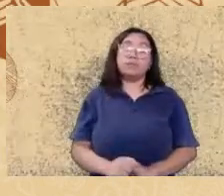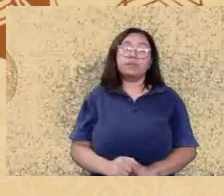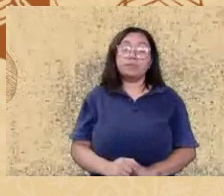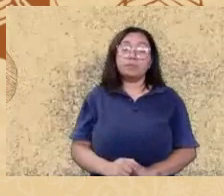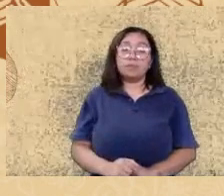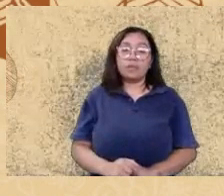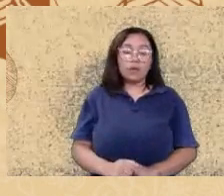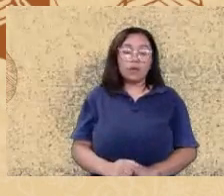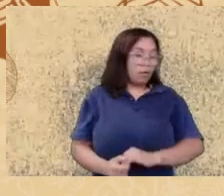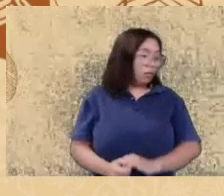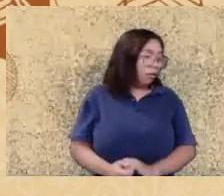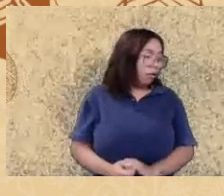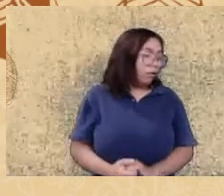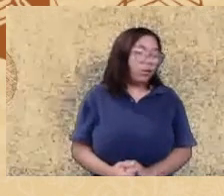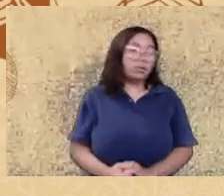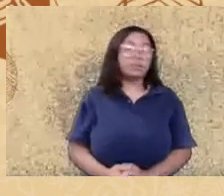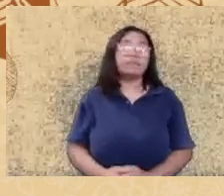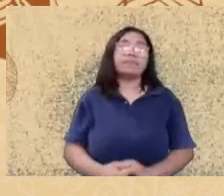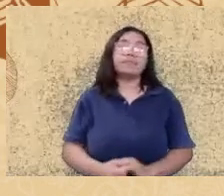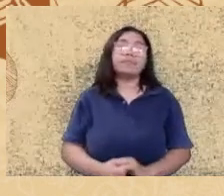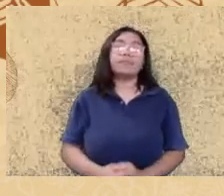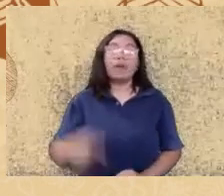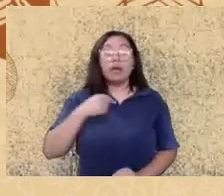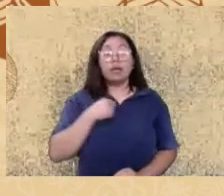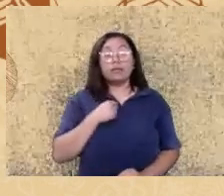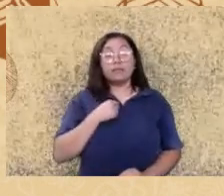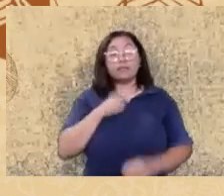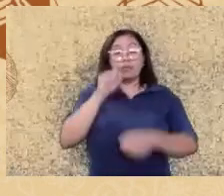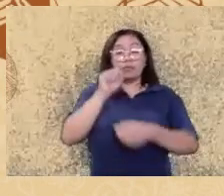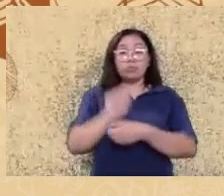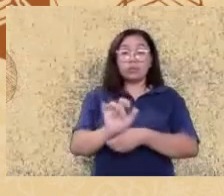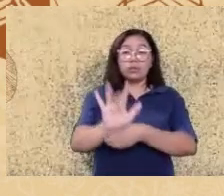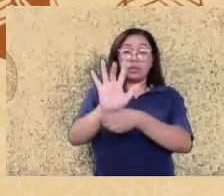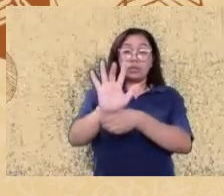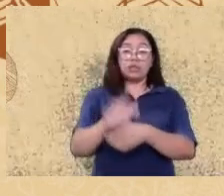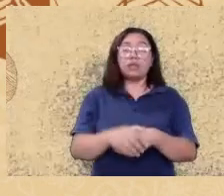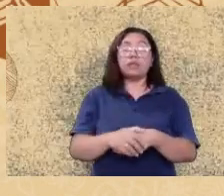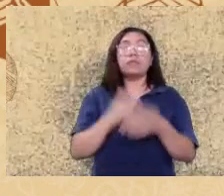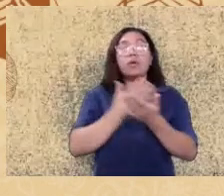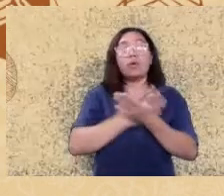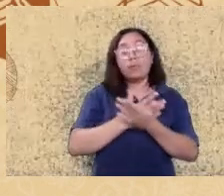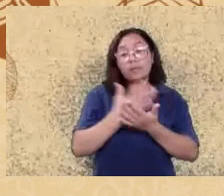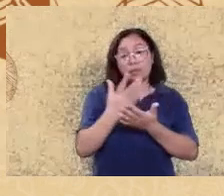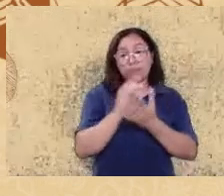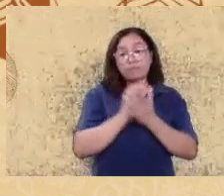compartilhar a tela e dar início porque